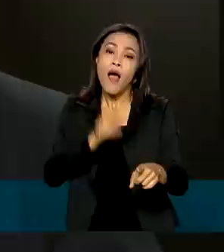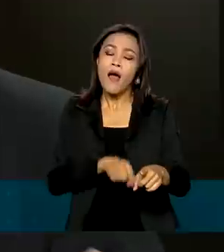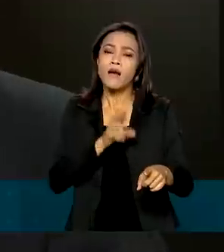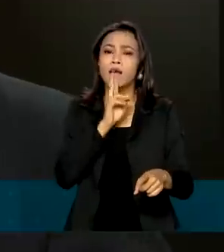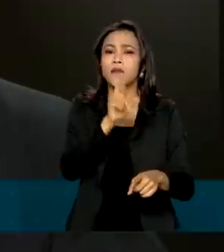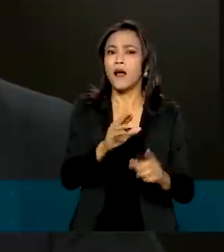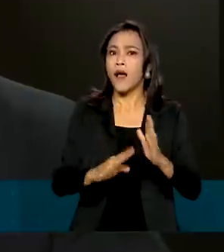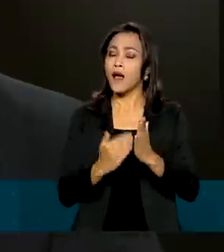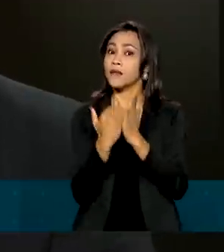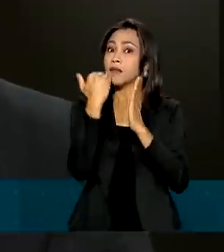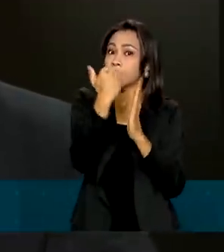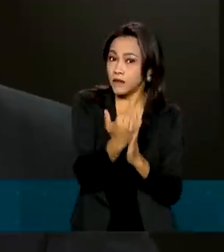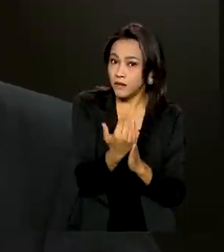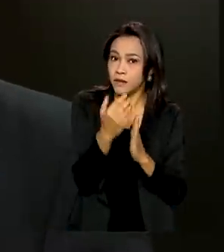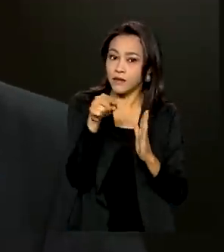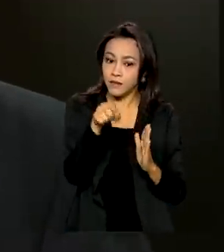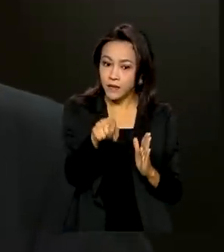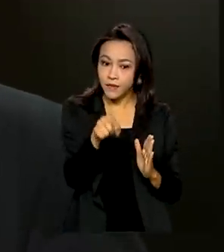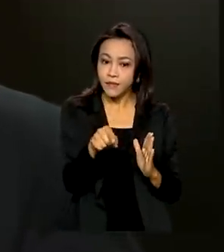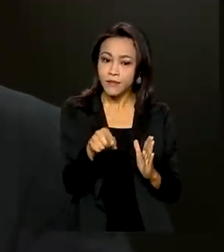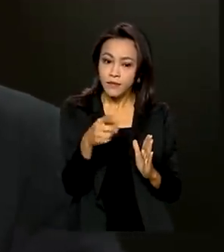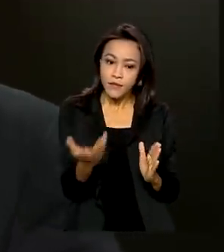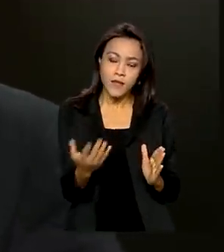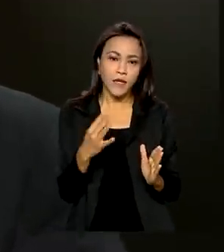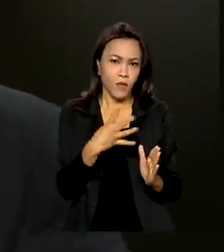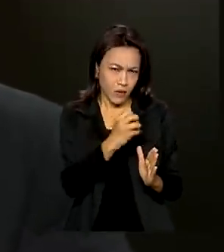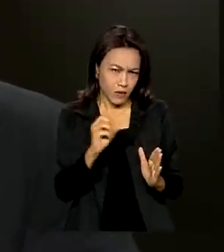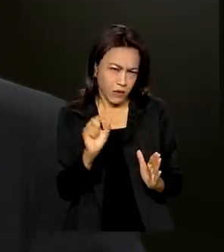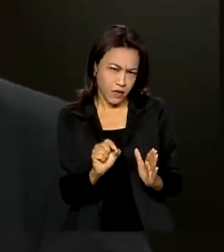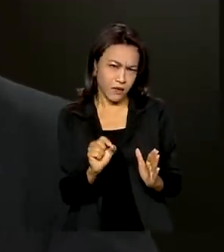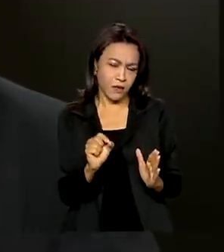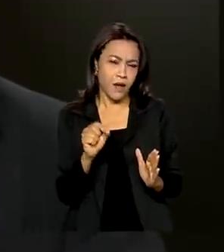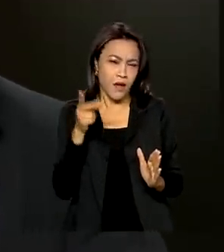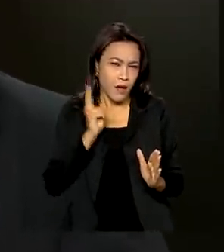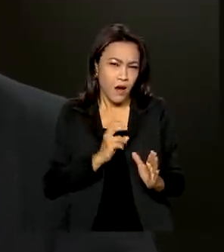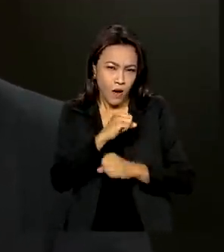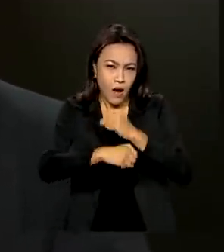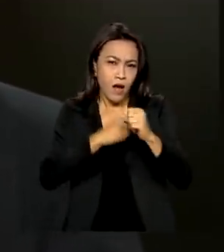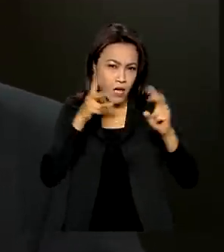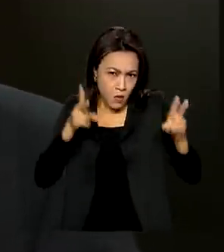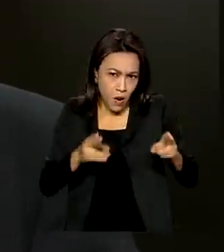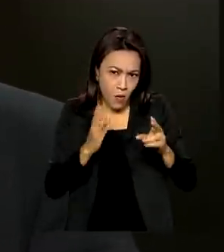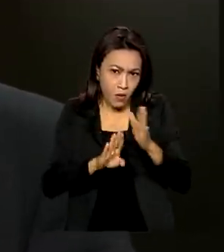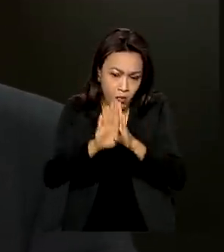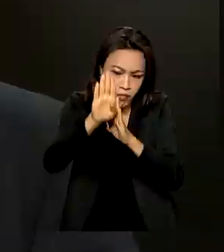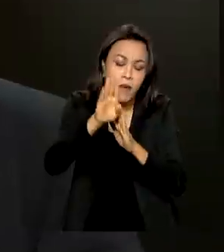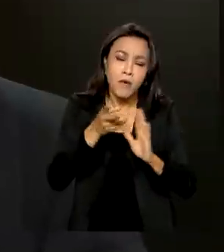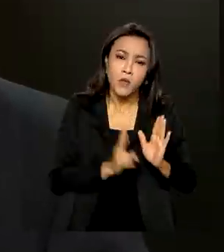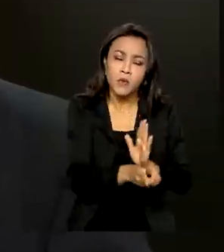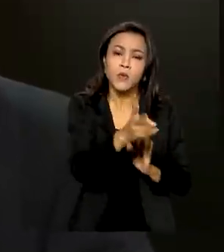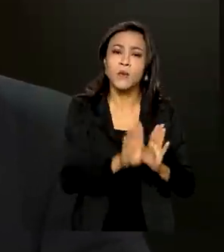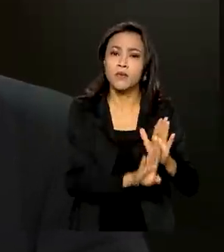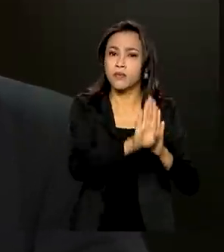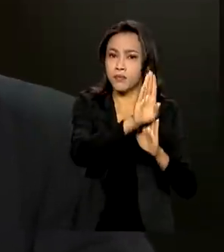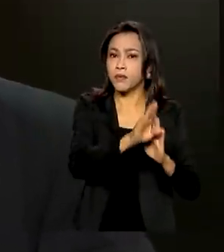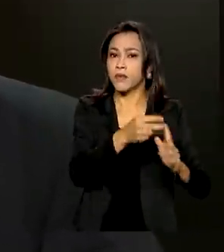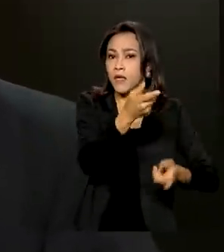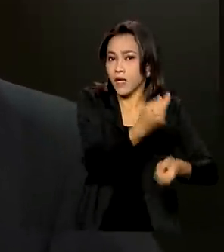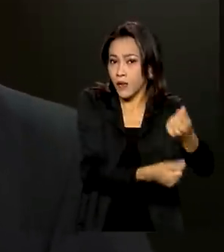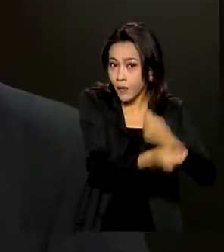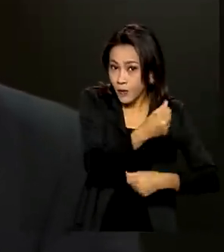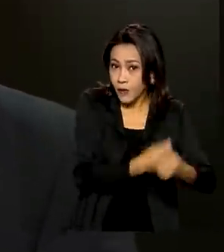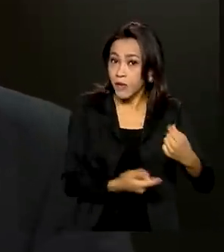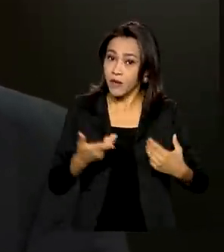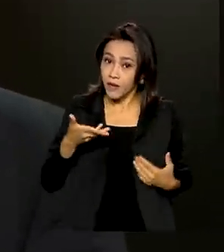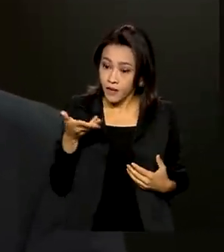acima da média, 4,6%, não é todo ano que o Brasil cresce. Mas, de qualquer maneira, a economia continua em crescimento e, mais uma vez, é o